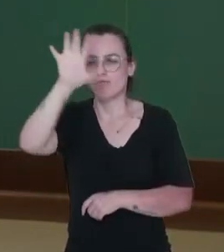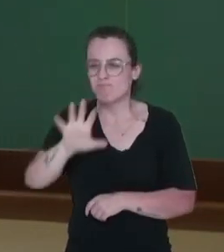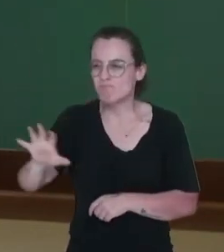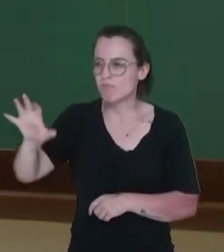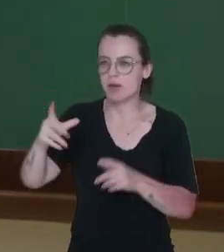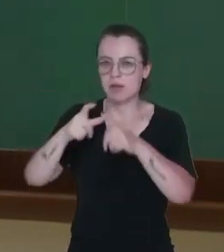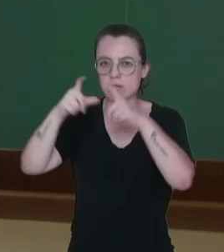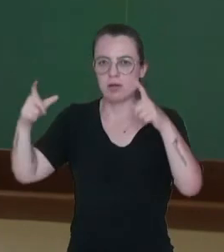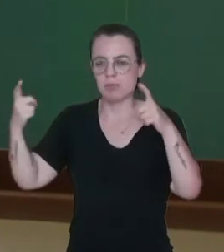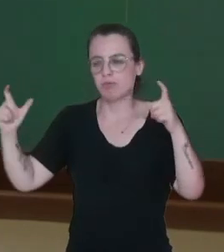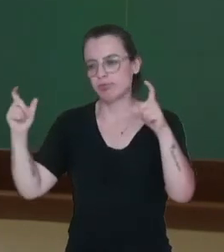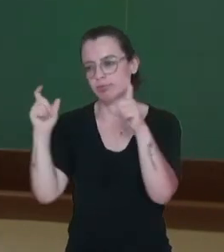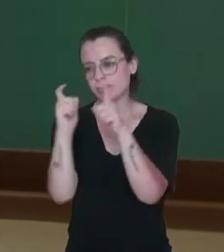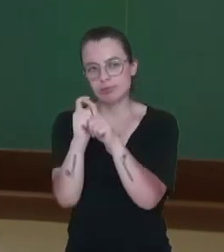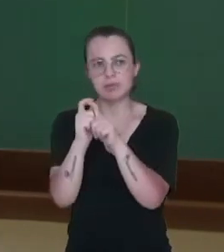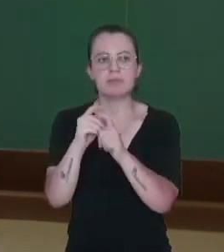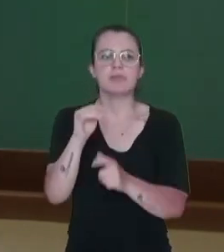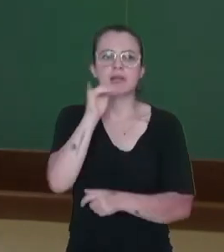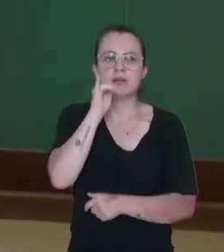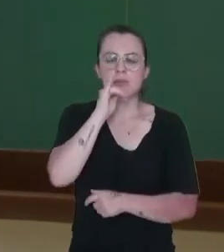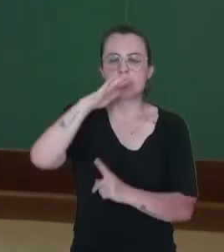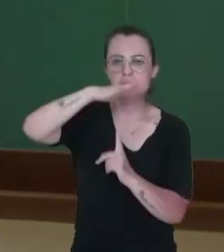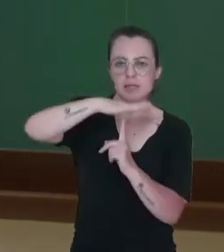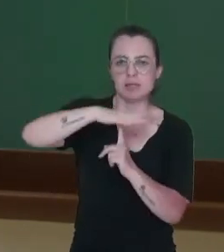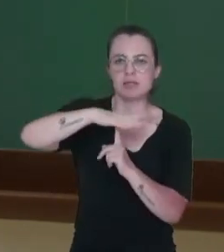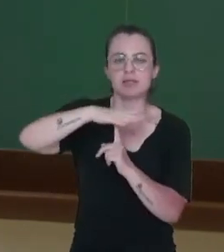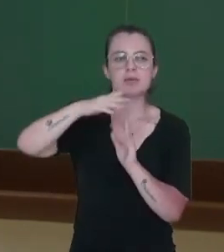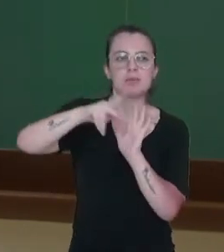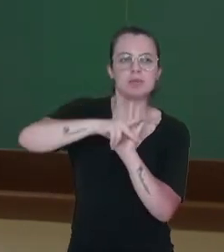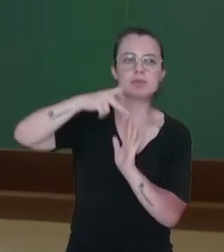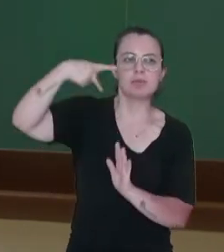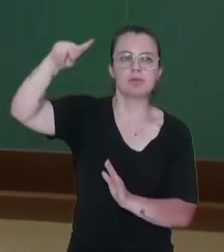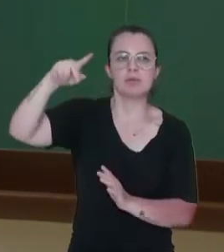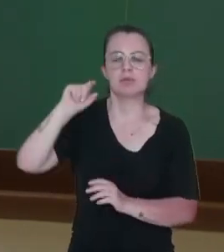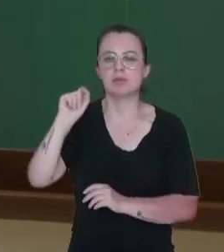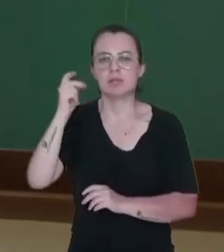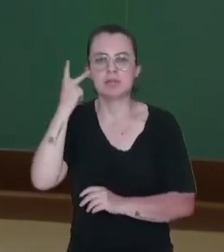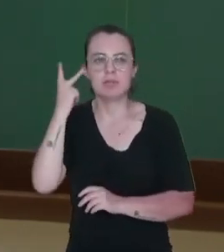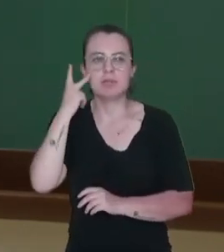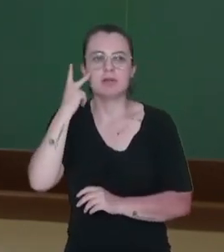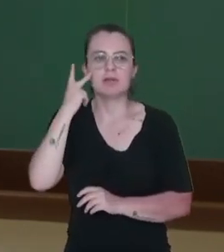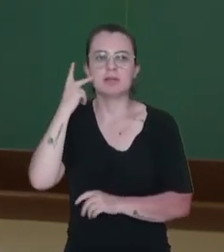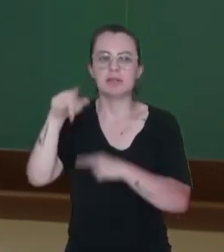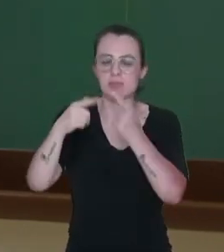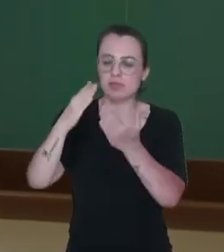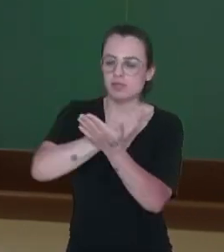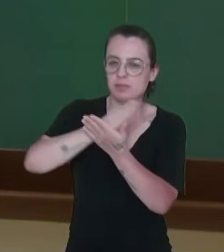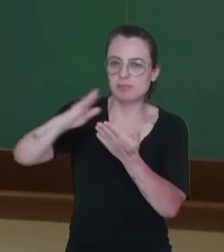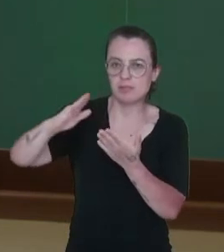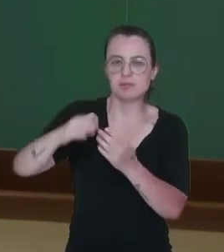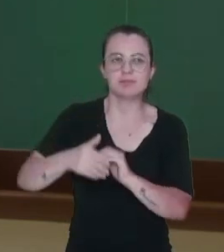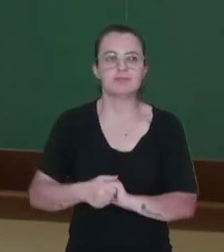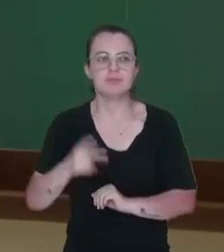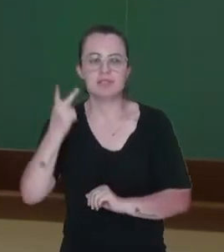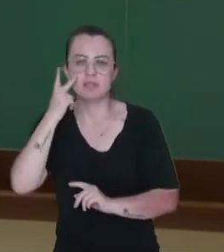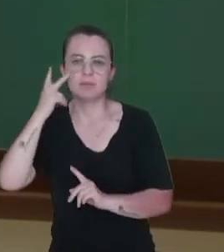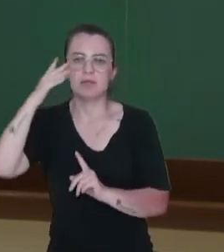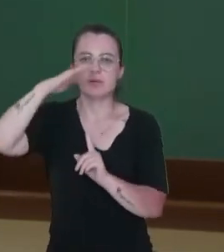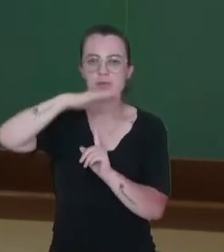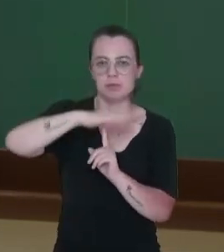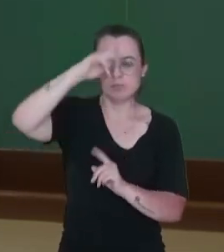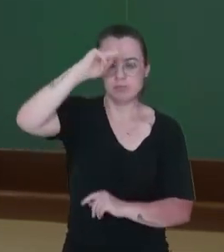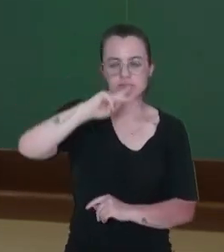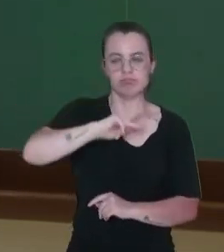Brasil, inclusive o Paraná, as terras paranaenses pertenciam ao território de São Paulo, depois vão se separando, vão se tornando